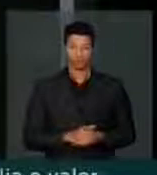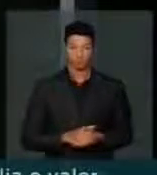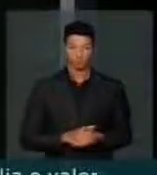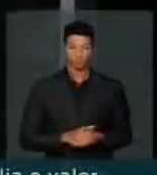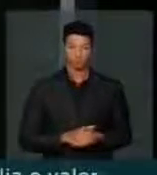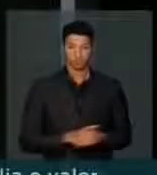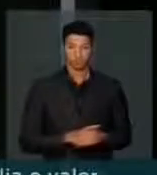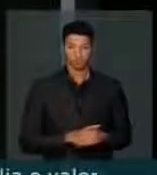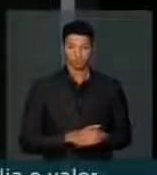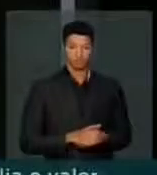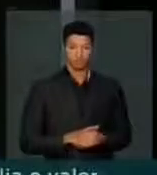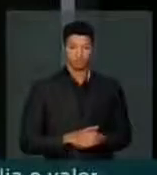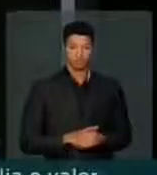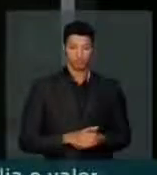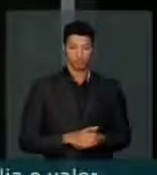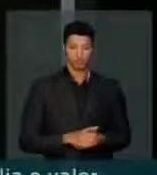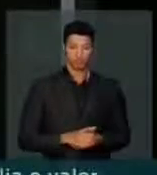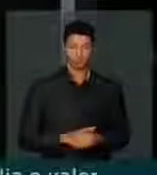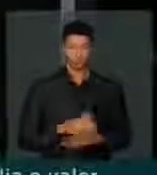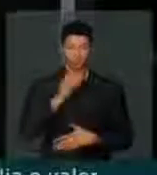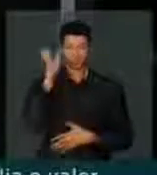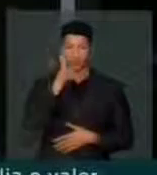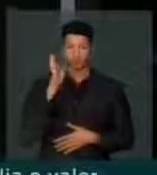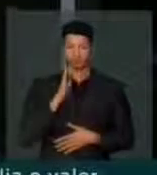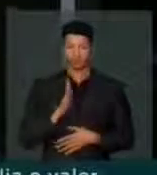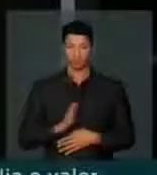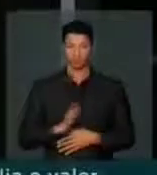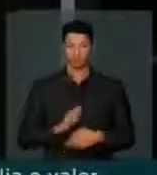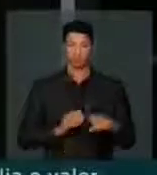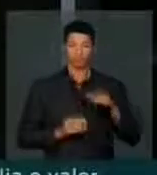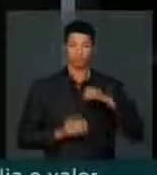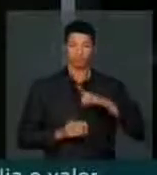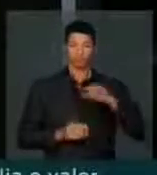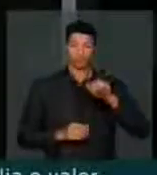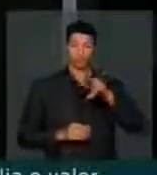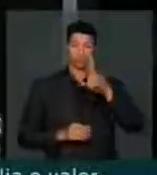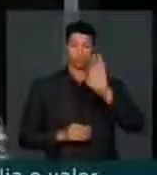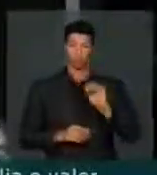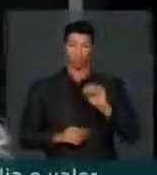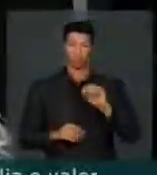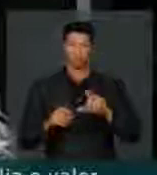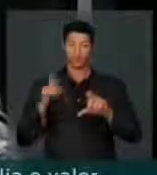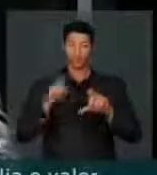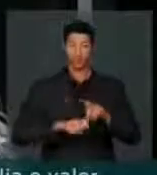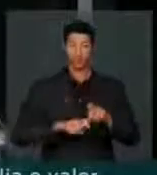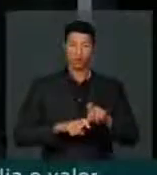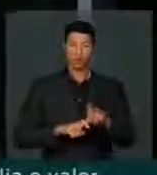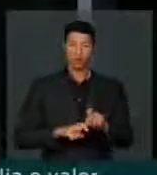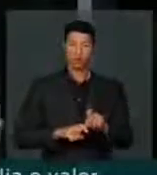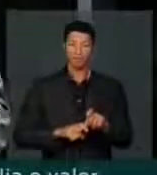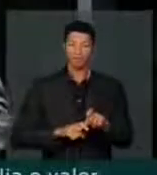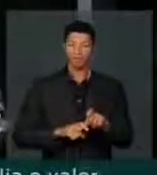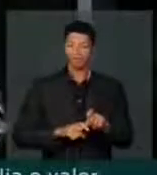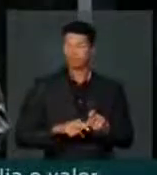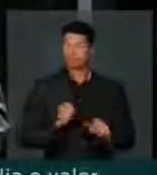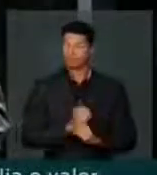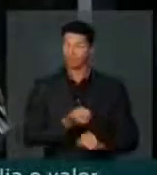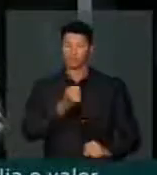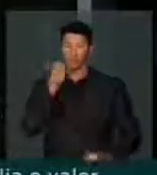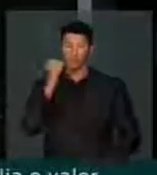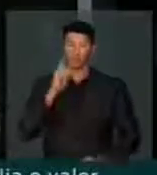nesse país. O Brasil tem juros no cartão de crédito extorsivos.